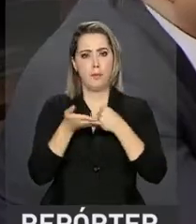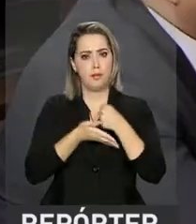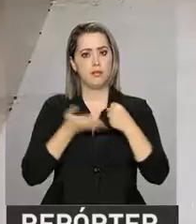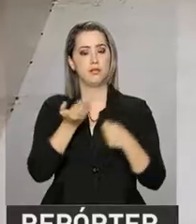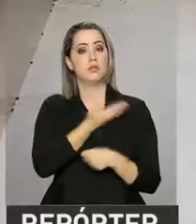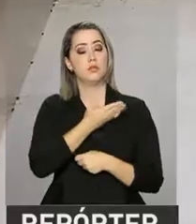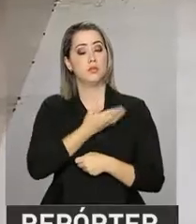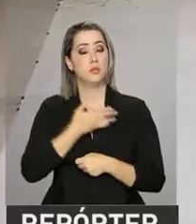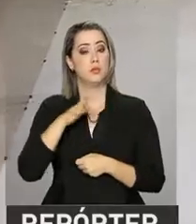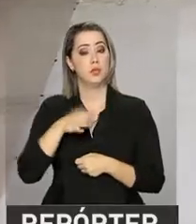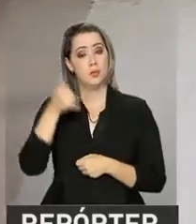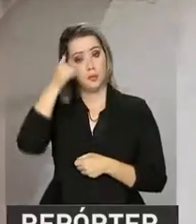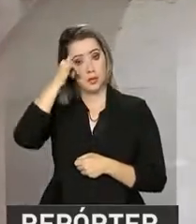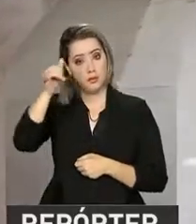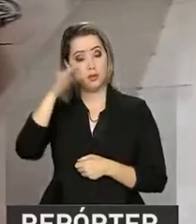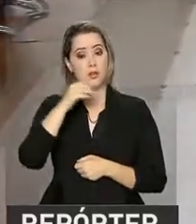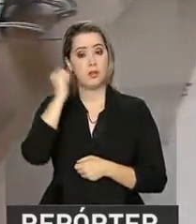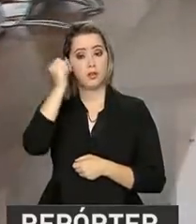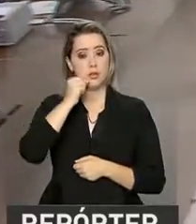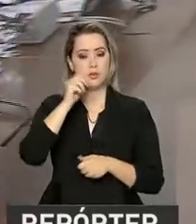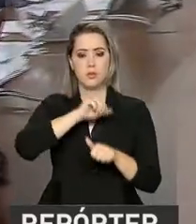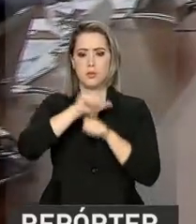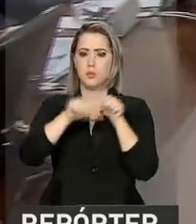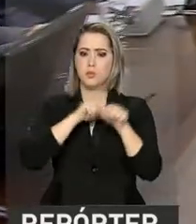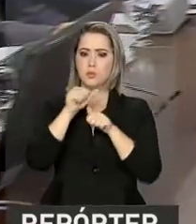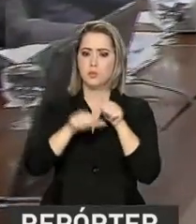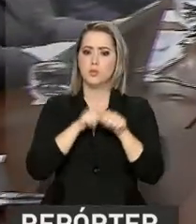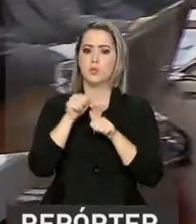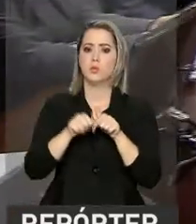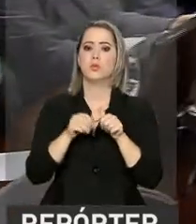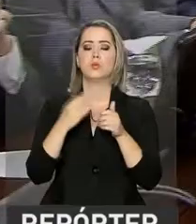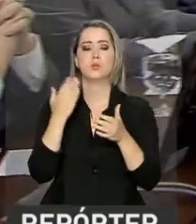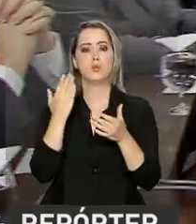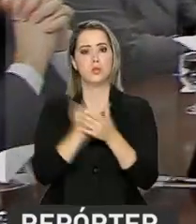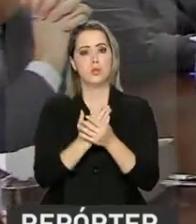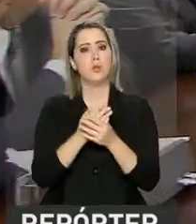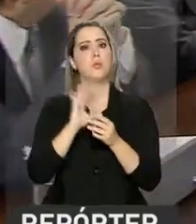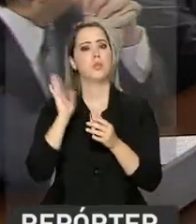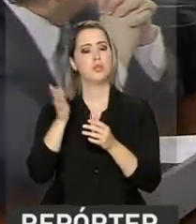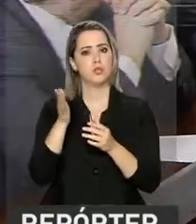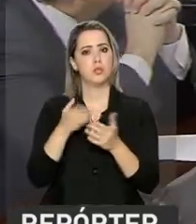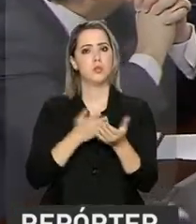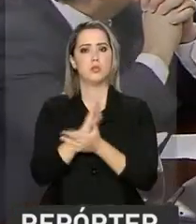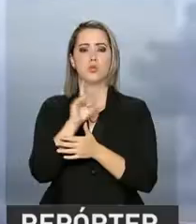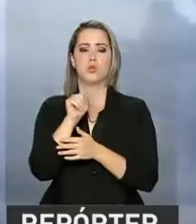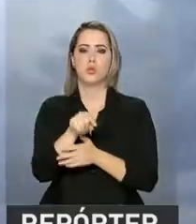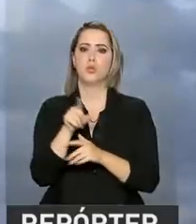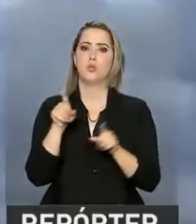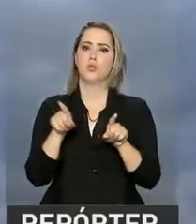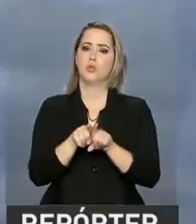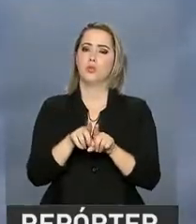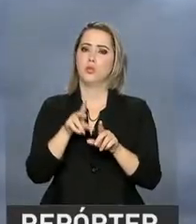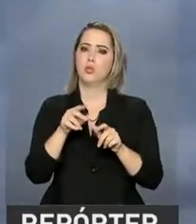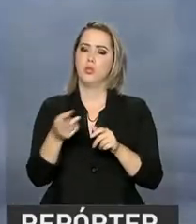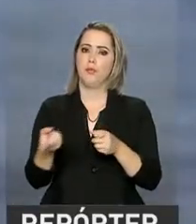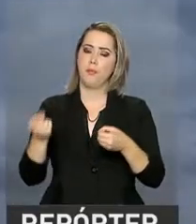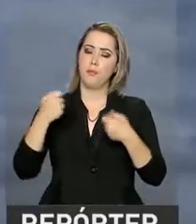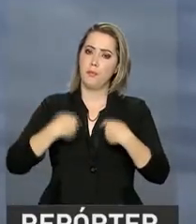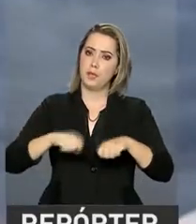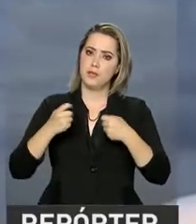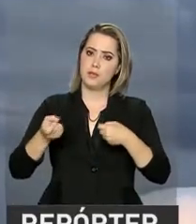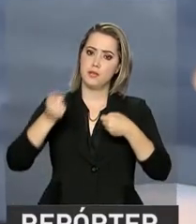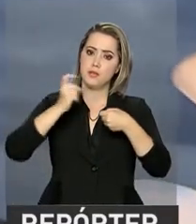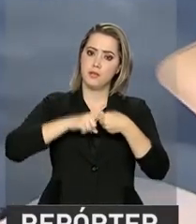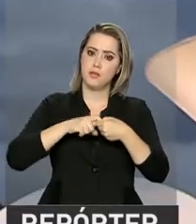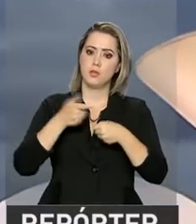para evitar que senadores alterem o projeto já aprovado na Câmara, o que faria com que o texto voltasse para